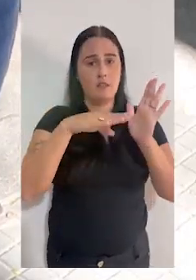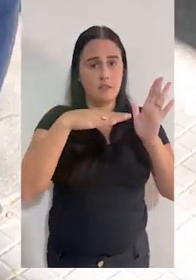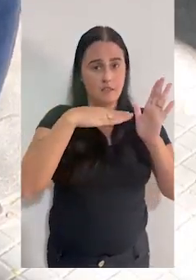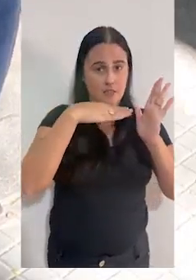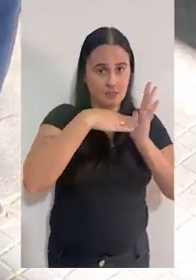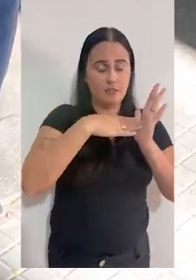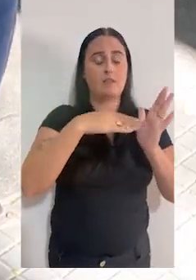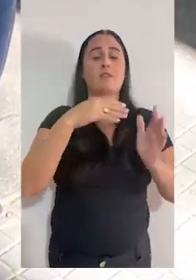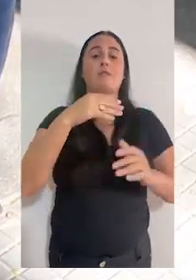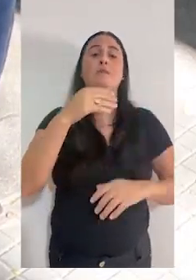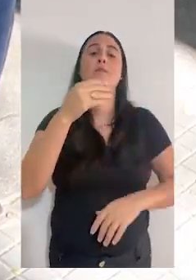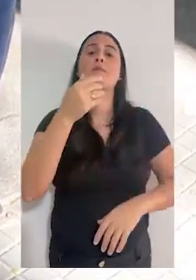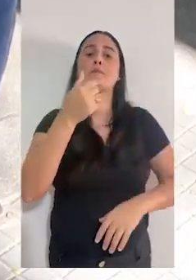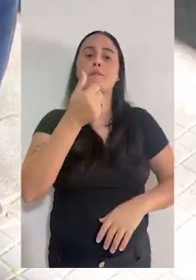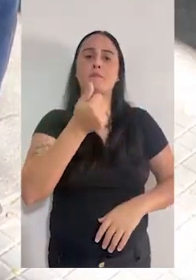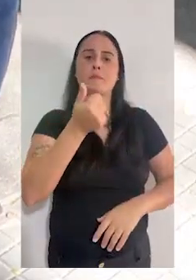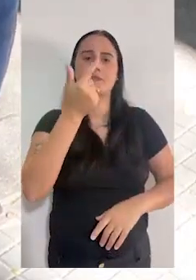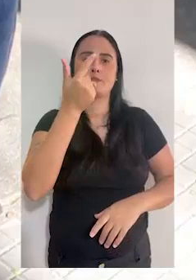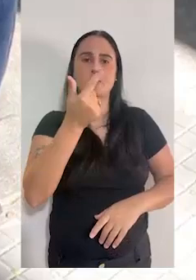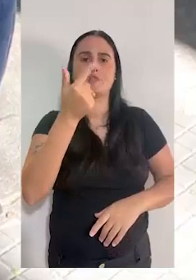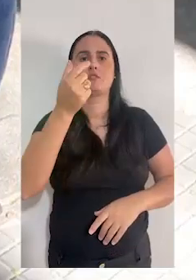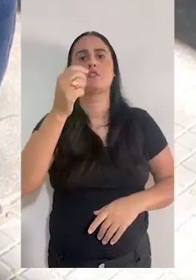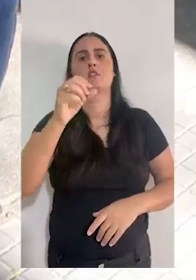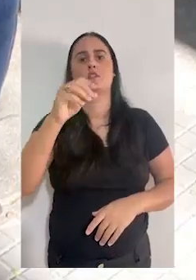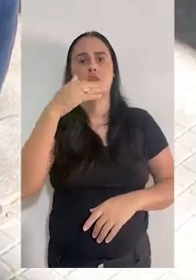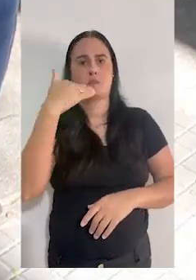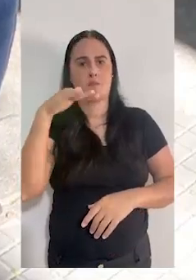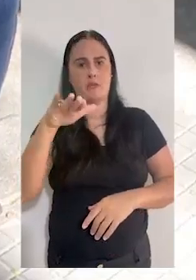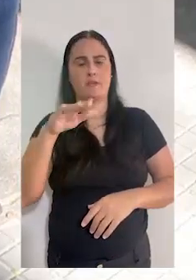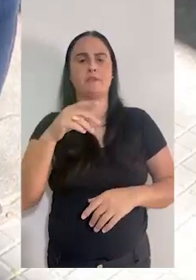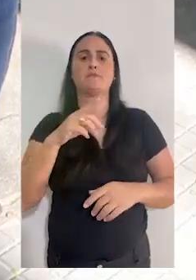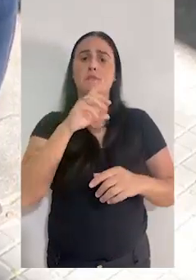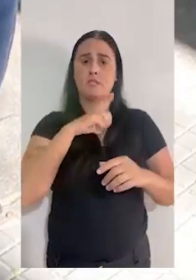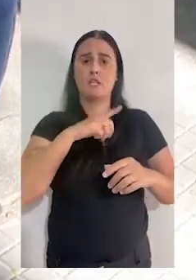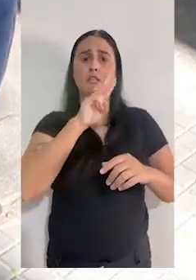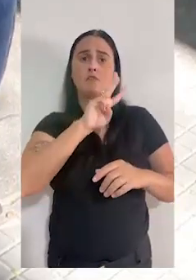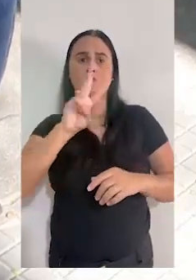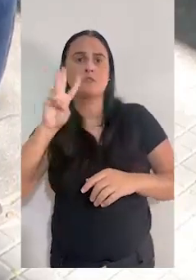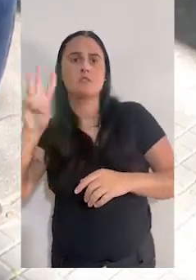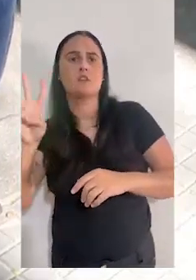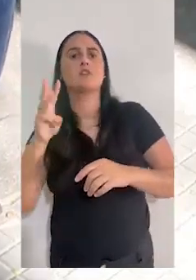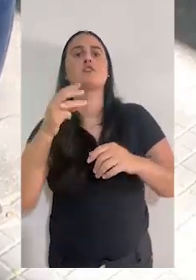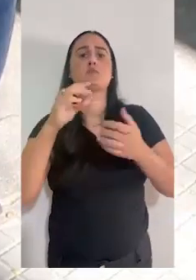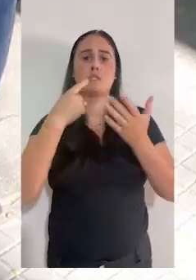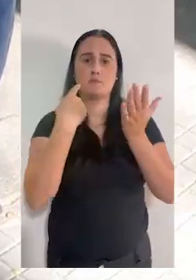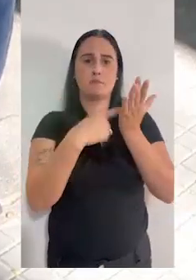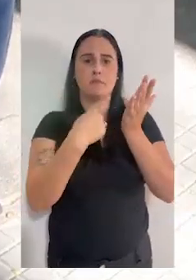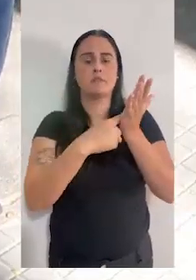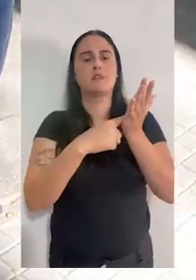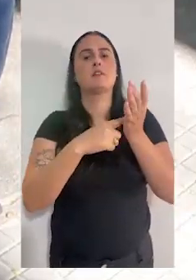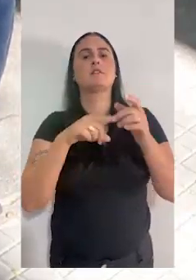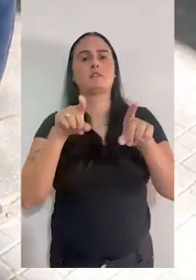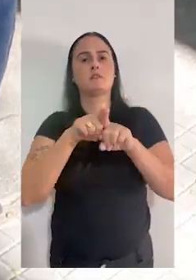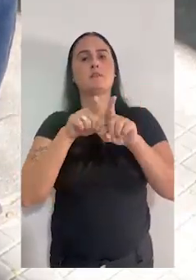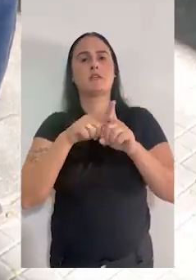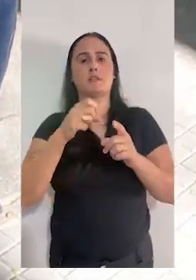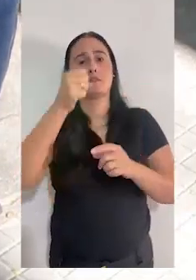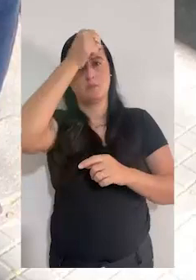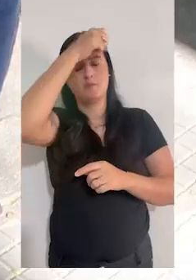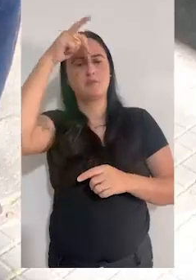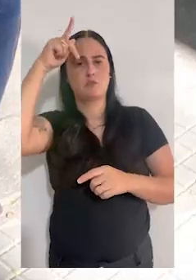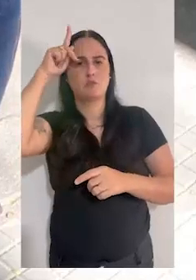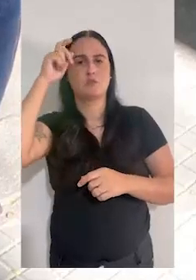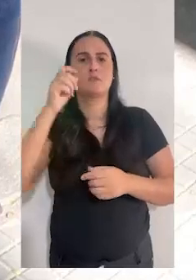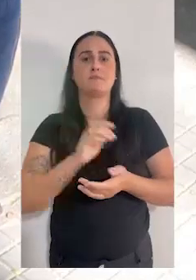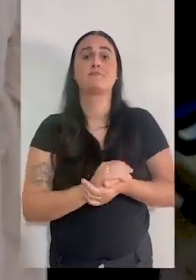no site da Prefeitura. Lá também tem os requisitos para doação e outras informações. Faça sua parte! Doar sangue